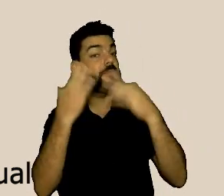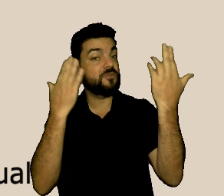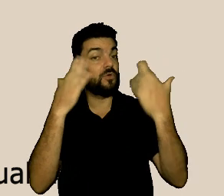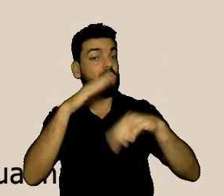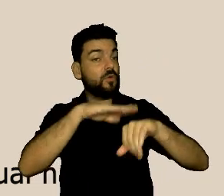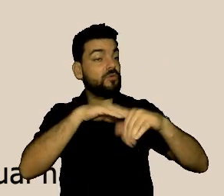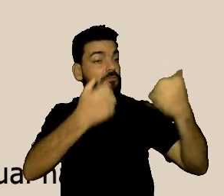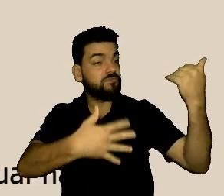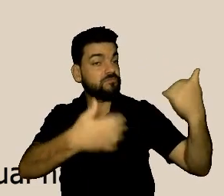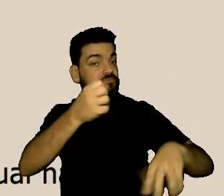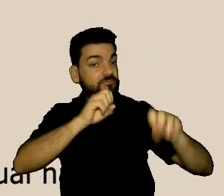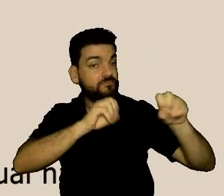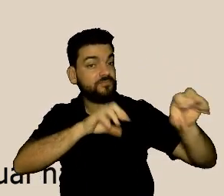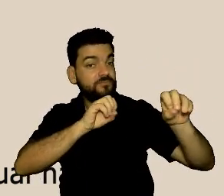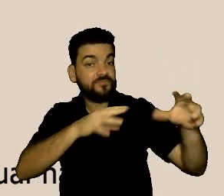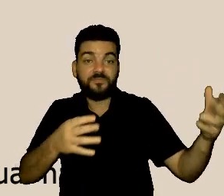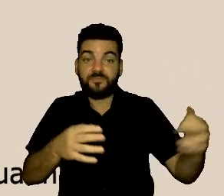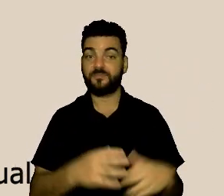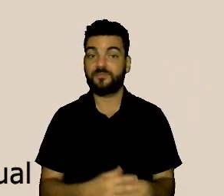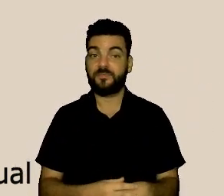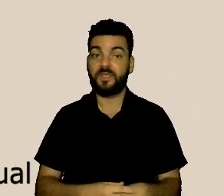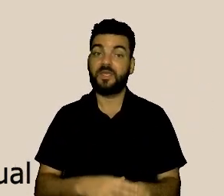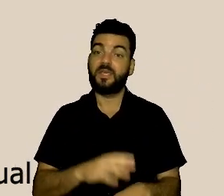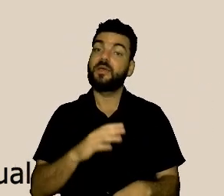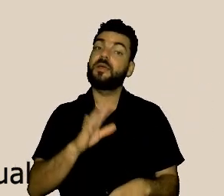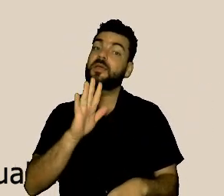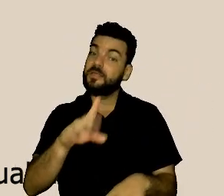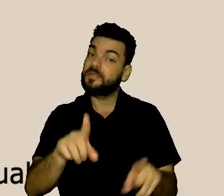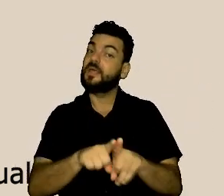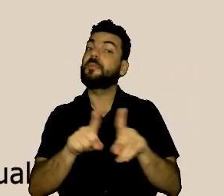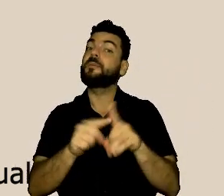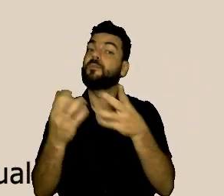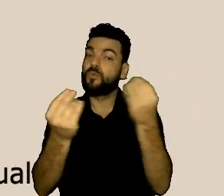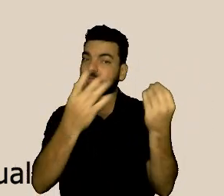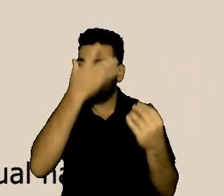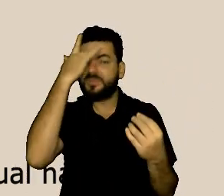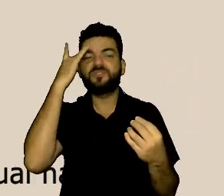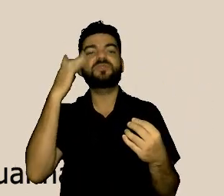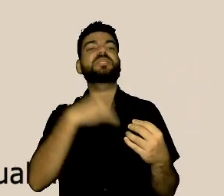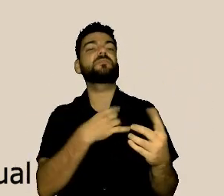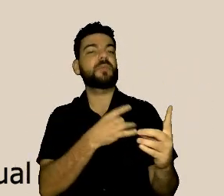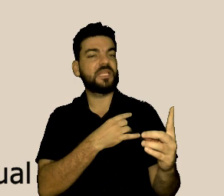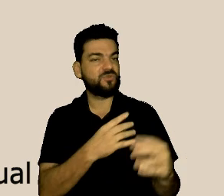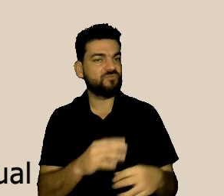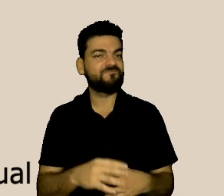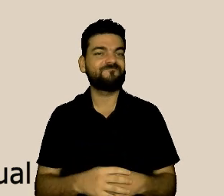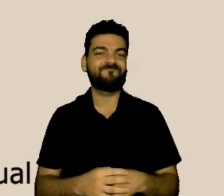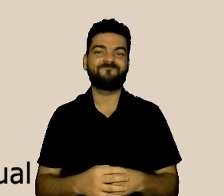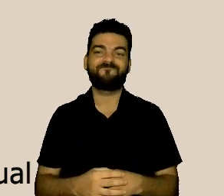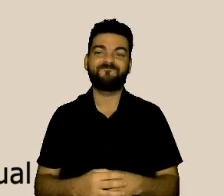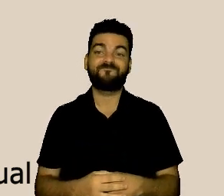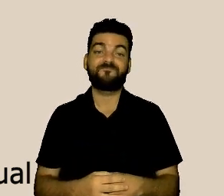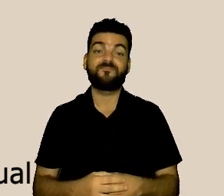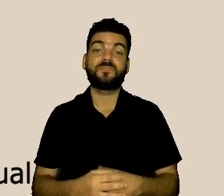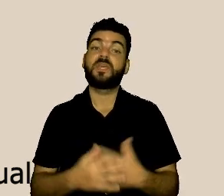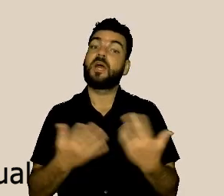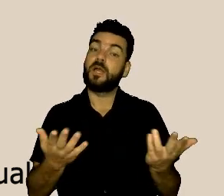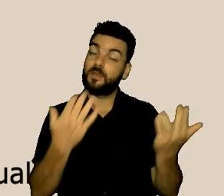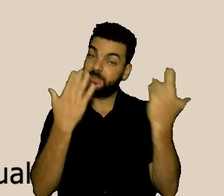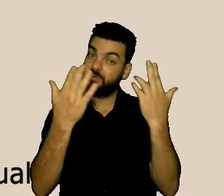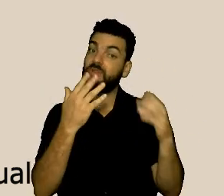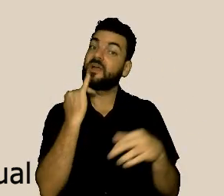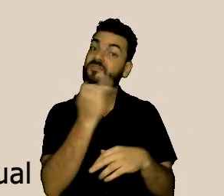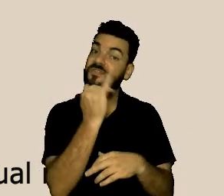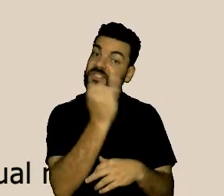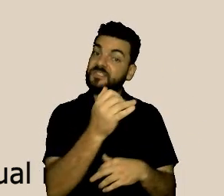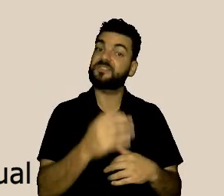para que ela tenha confiança no registro, nós marcamos esta conversa previamente. E aí, a minha